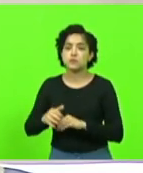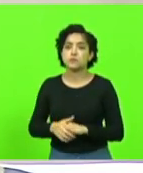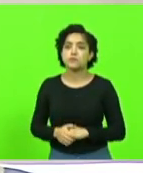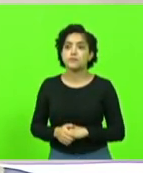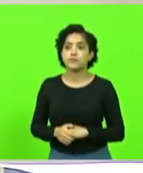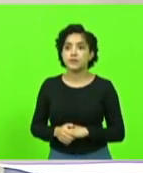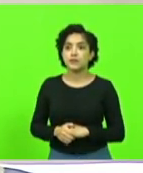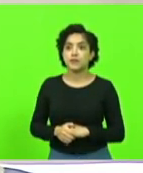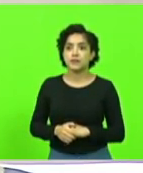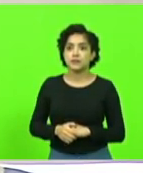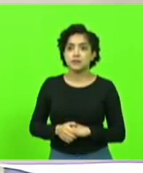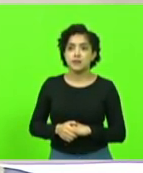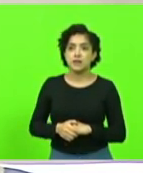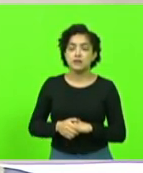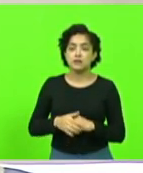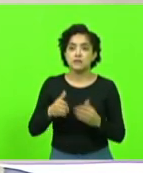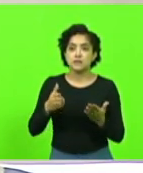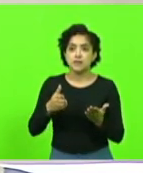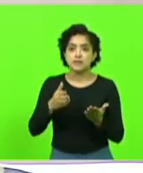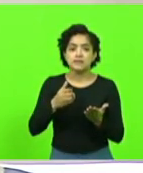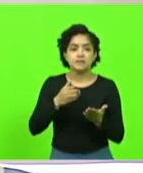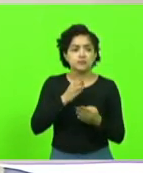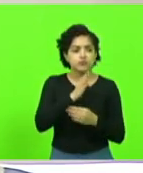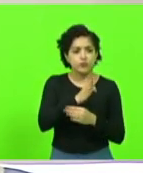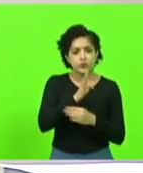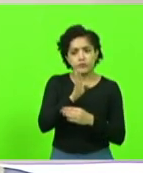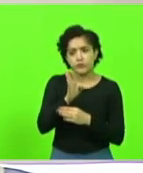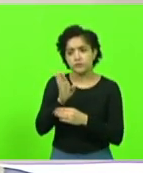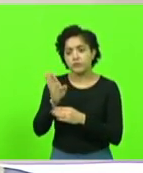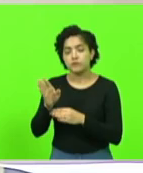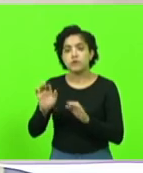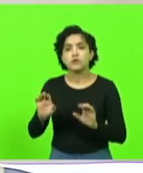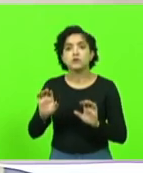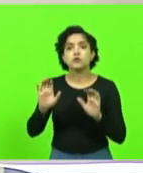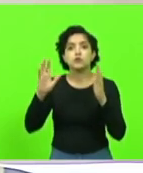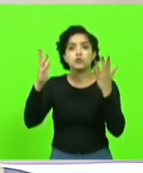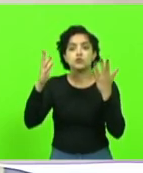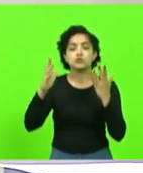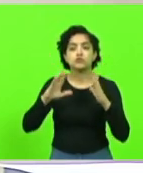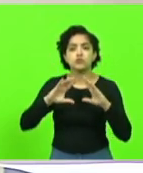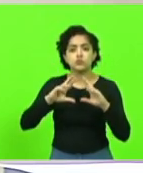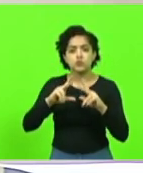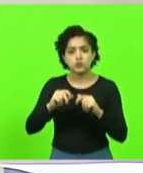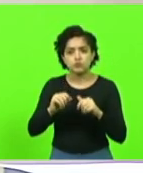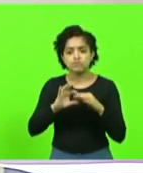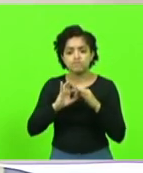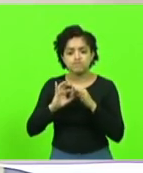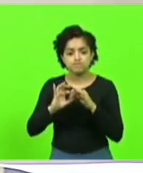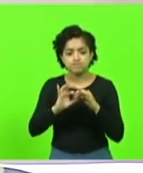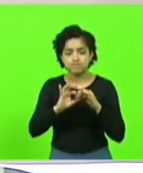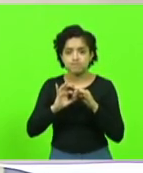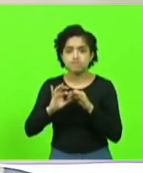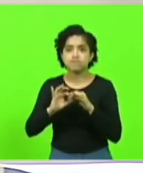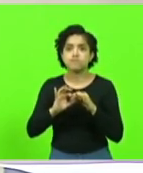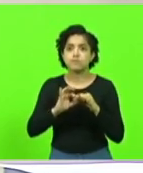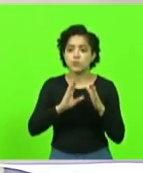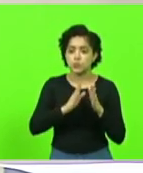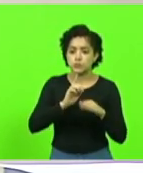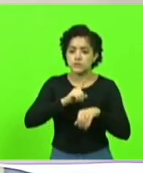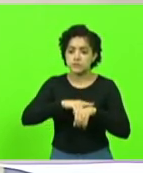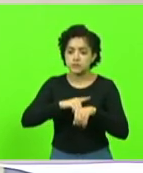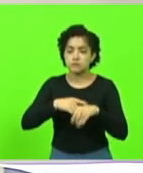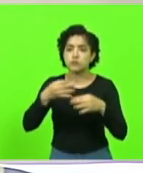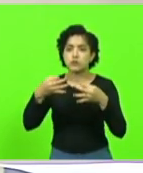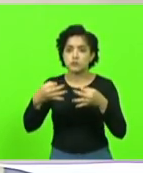Desse roteiro do governador, todos os eventos alinhados, todos os eventos no devido horário, você